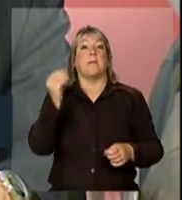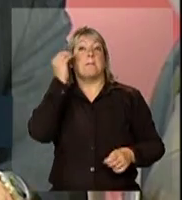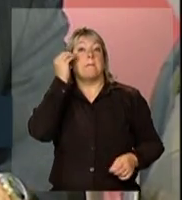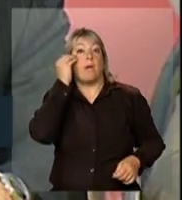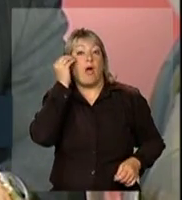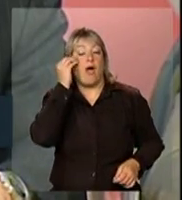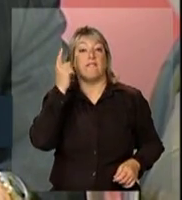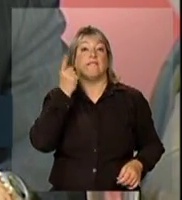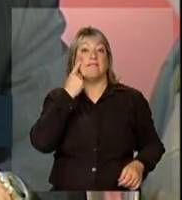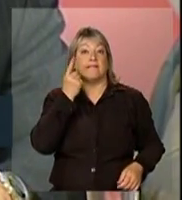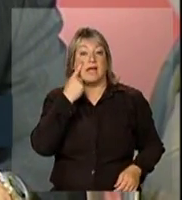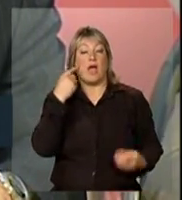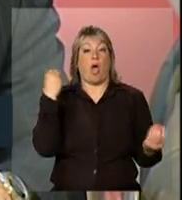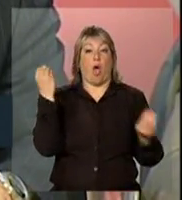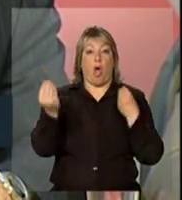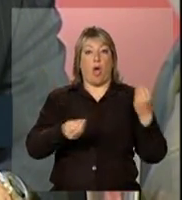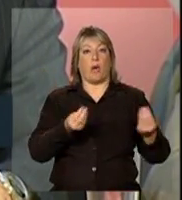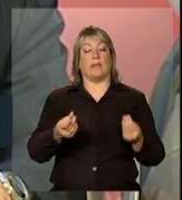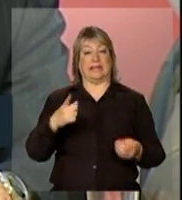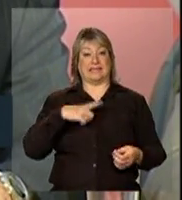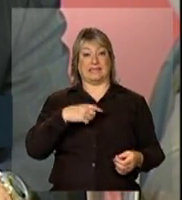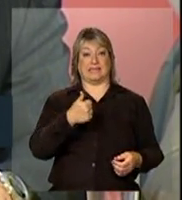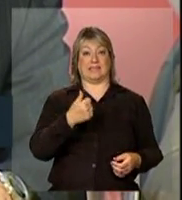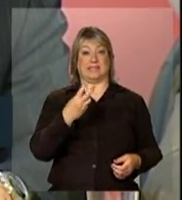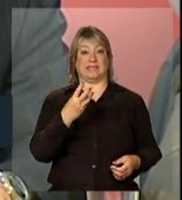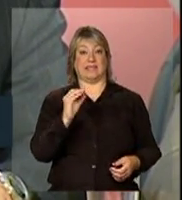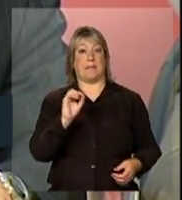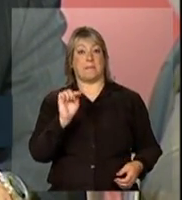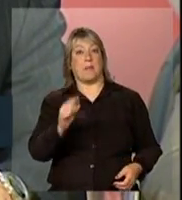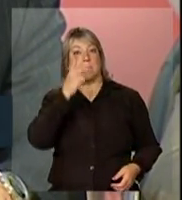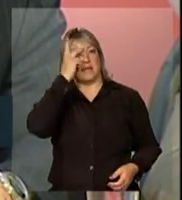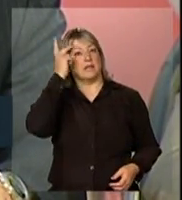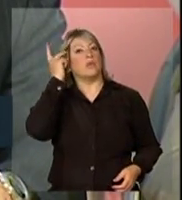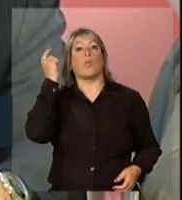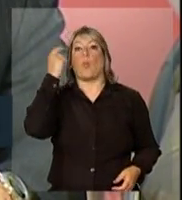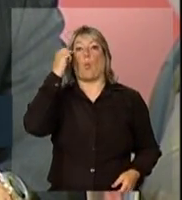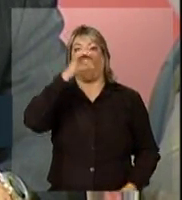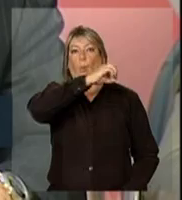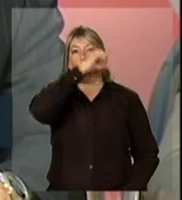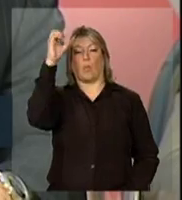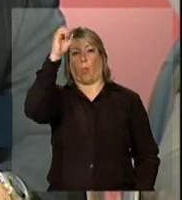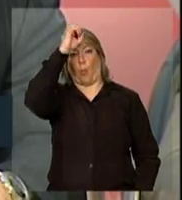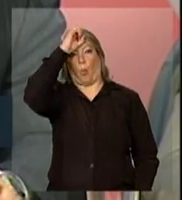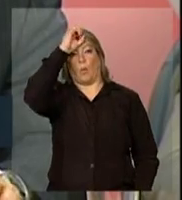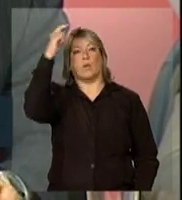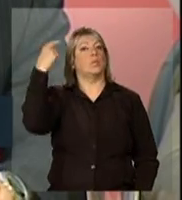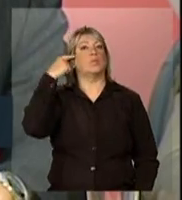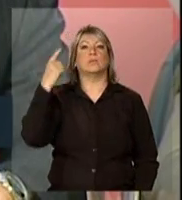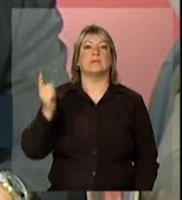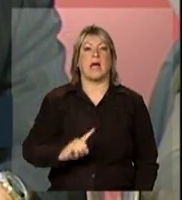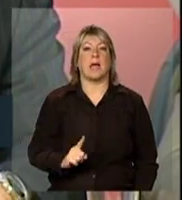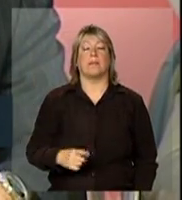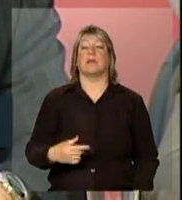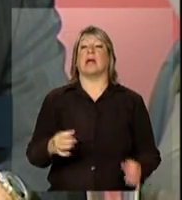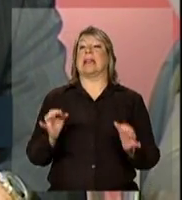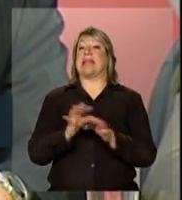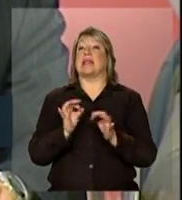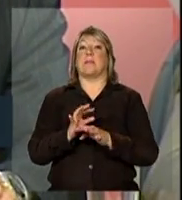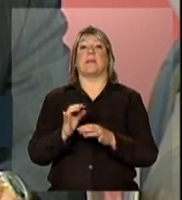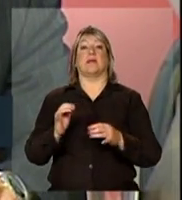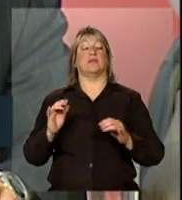530 mil pessoas infectadas pelo HIV, 130 mil não sabem, não estão buscando tratamento